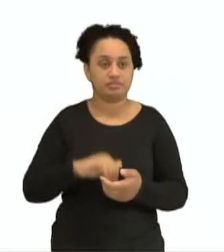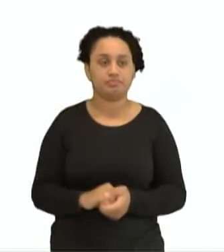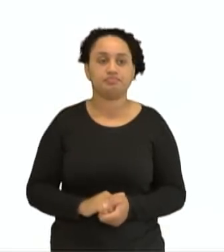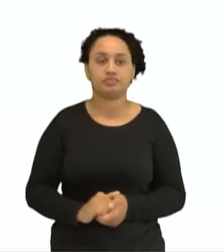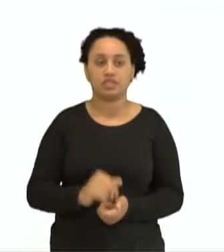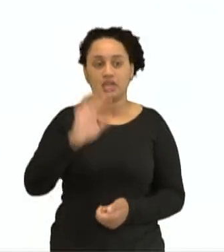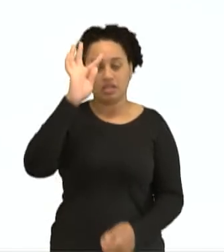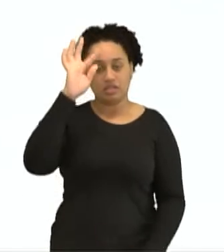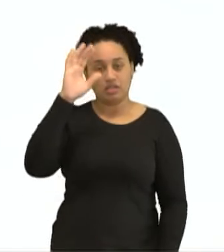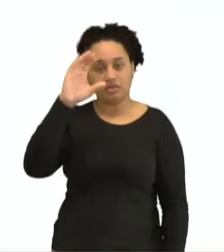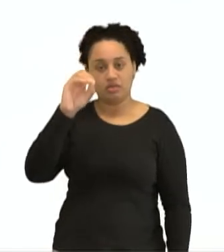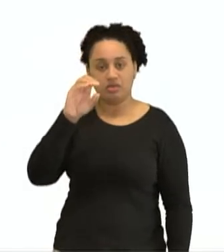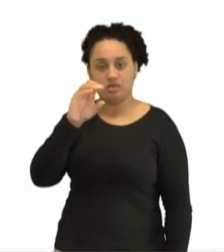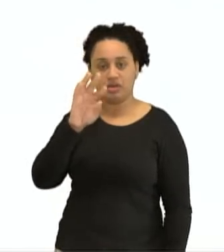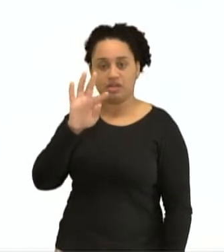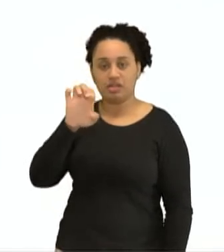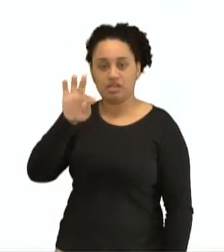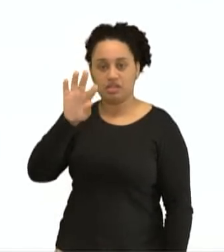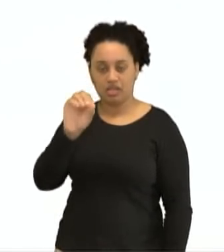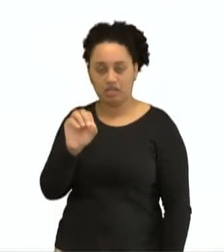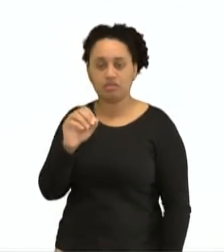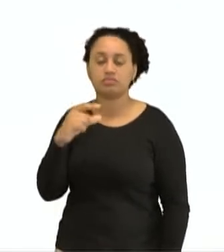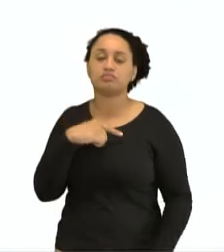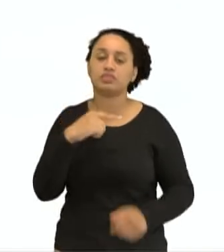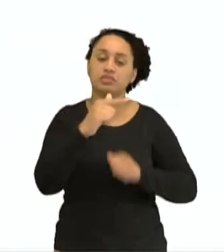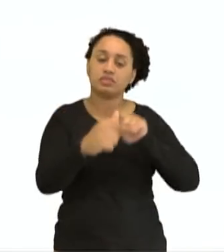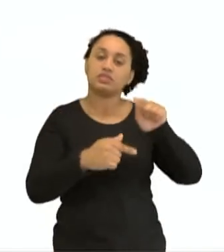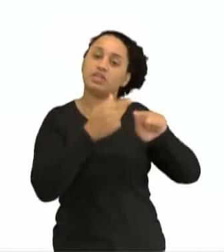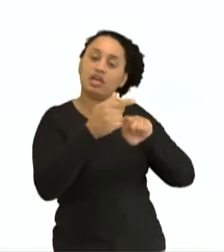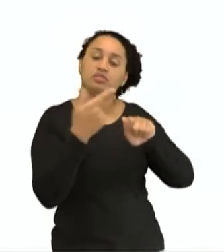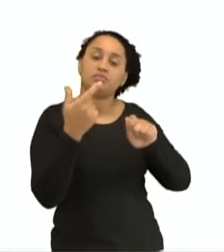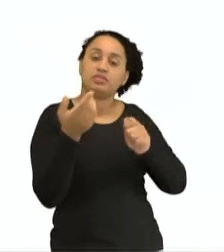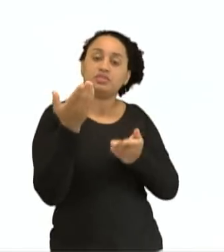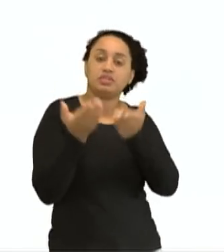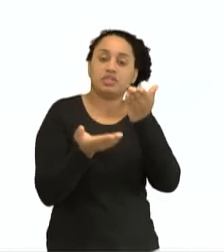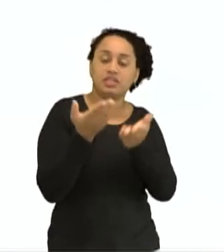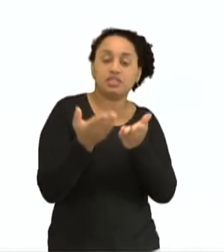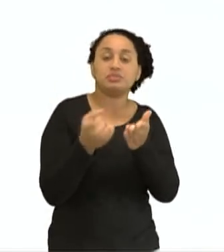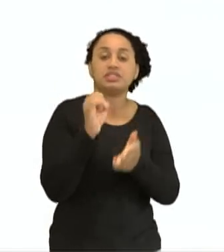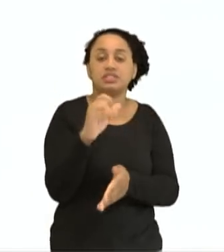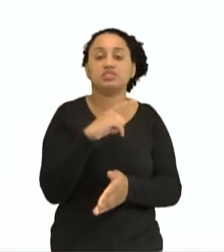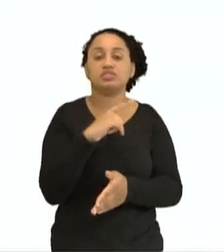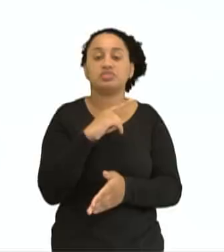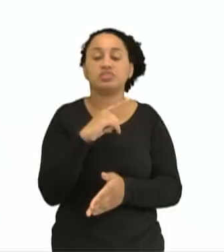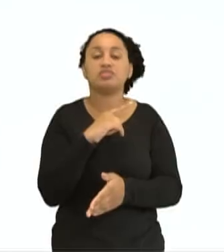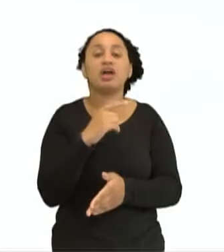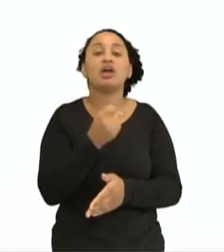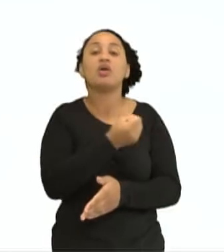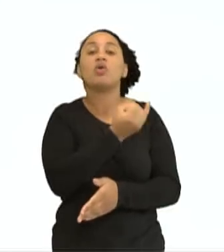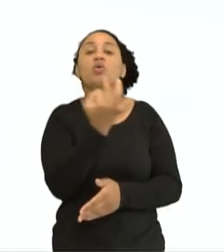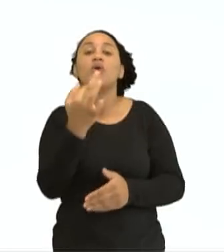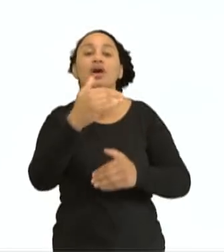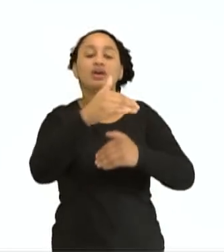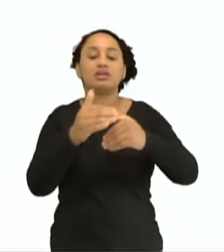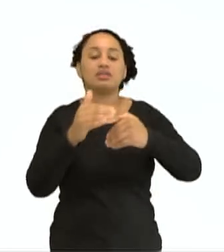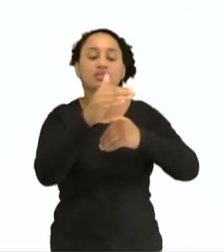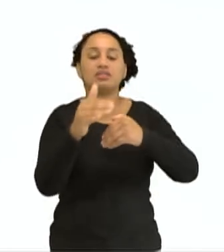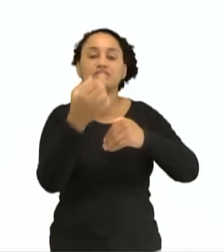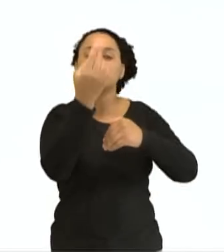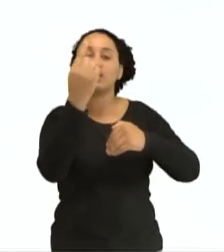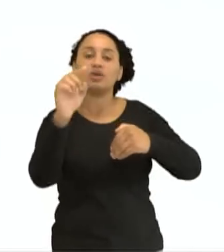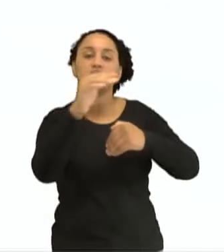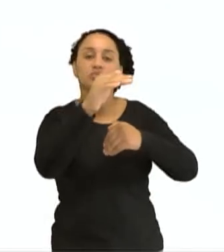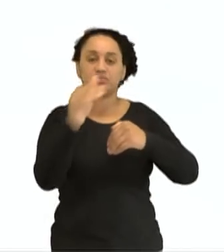a teoria do octeto, os átomos tendem a ficar estáveis ao possuírem quantos elétrons na camada de